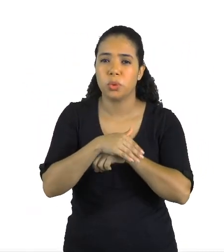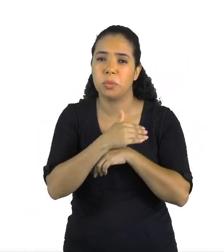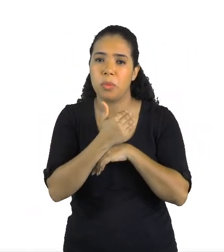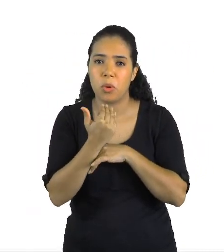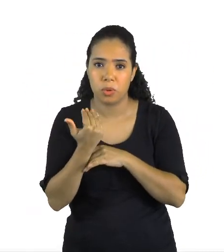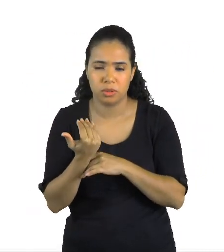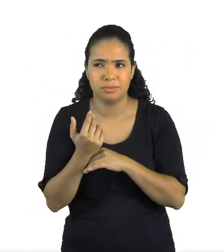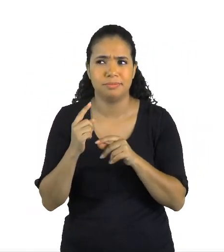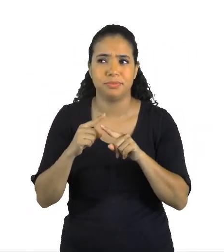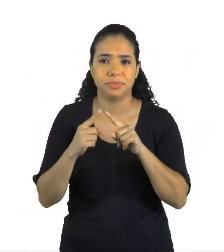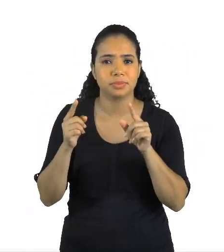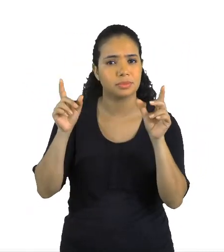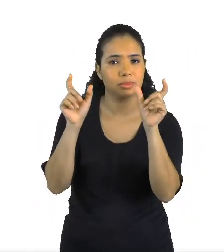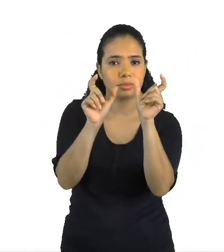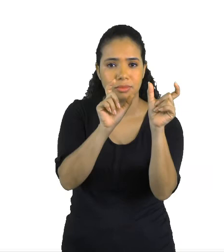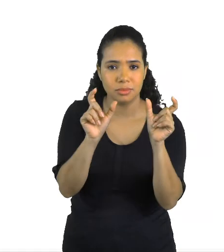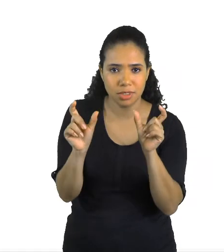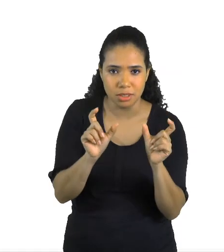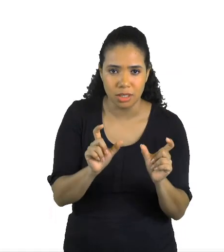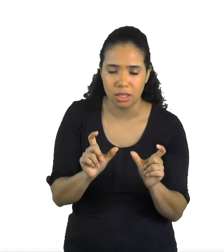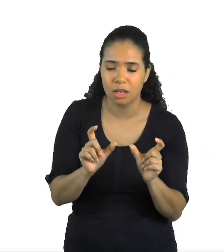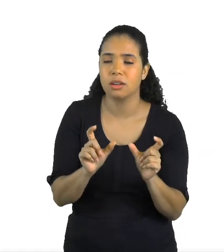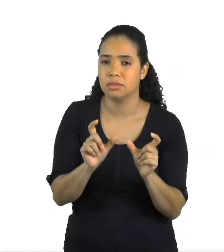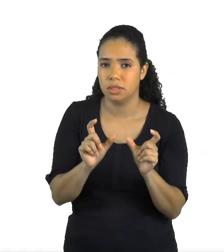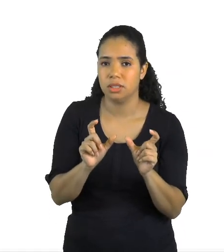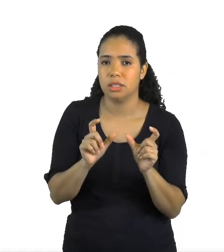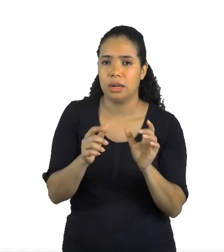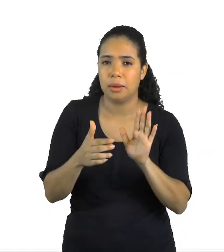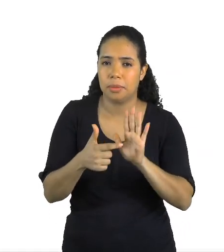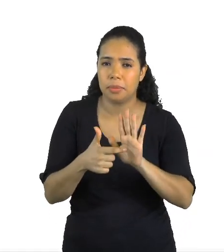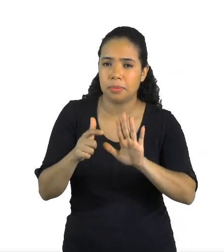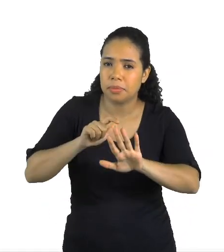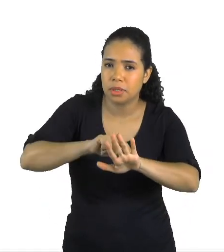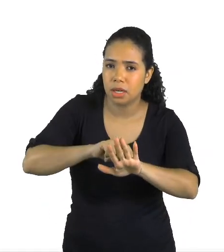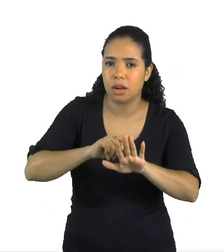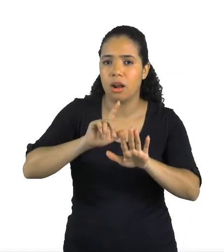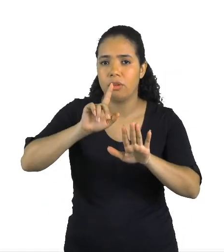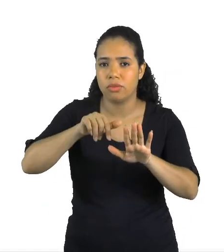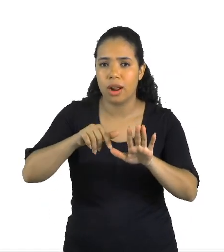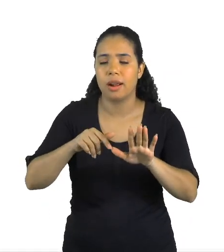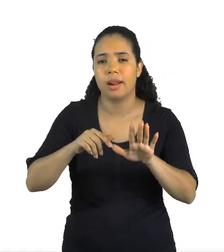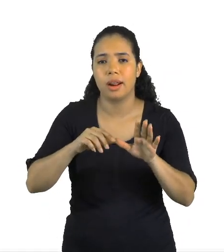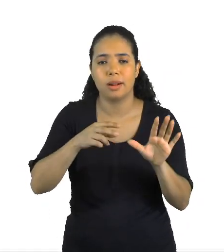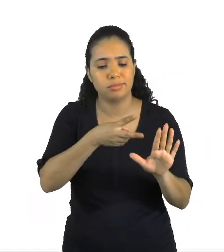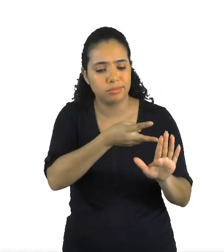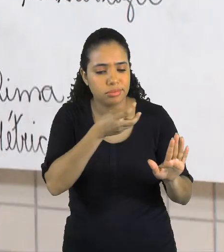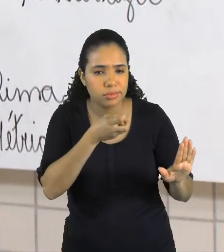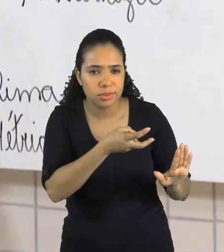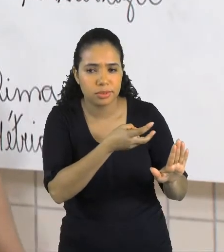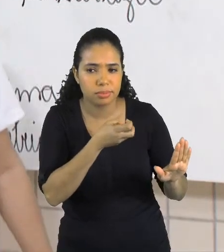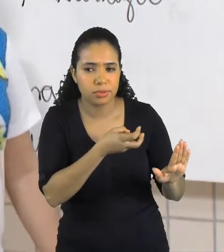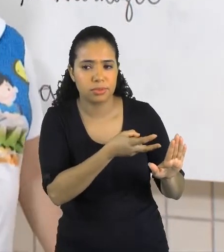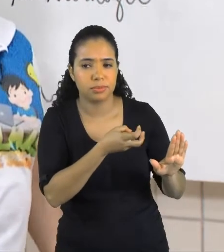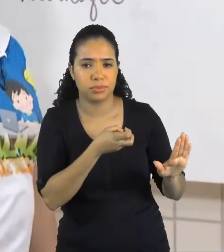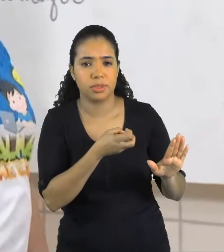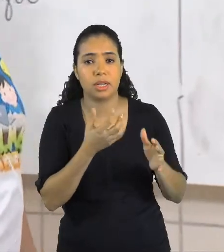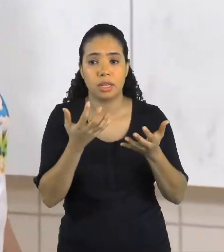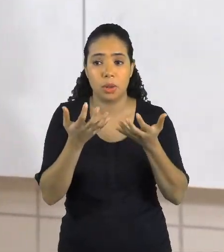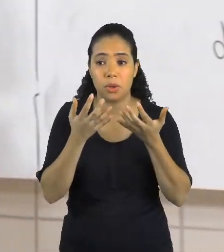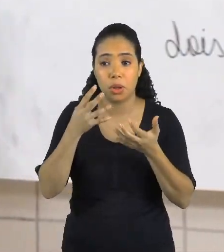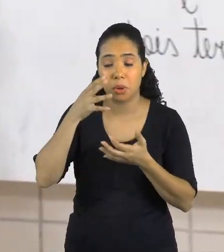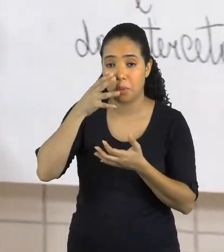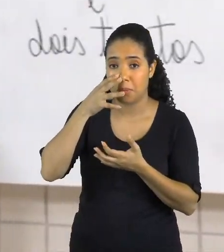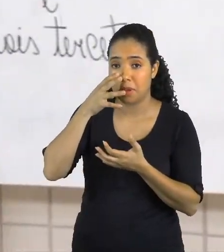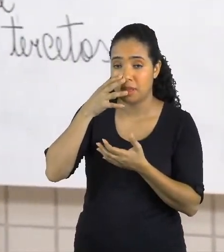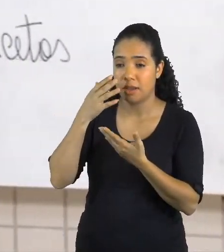formam o verso devem ser no sentido conotativo da palavra. Então, quero que vocês observem aqui no